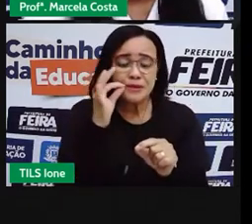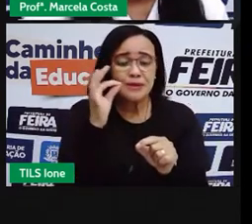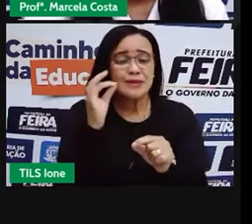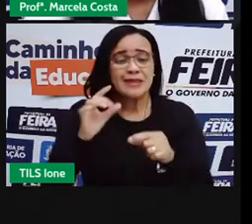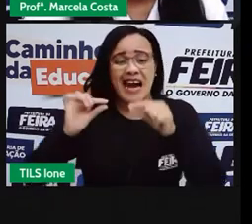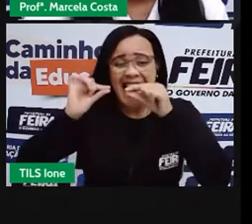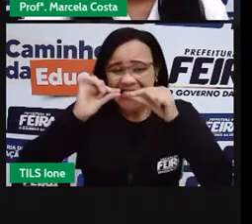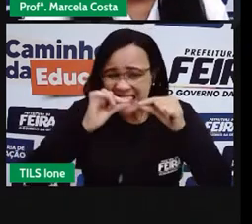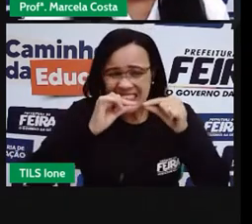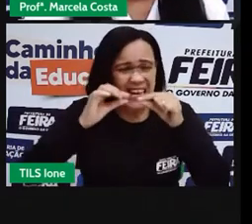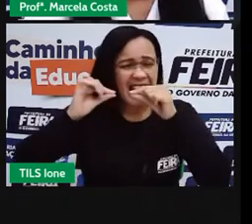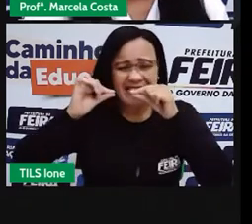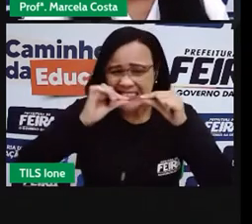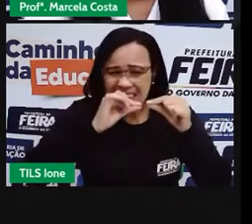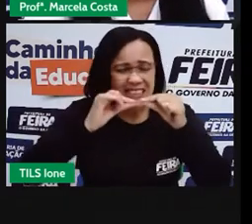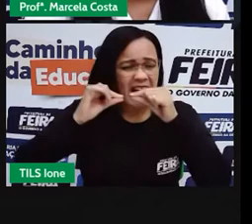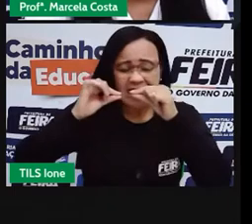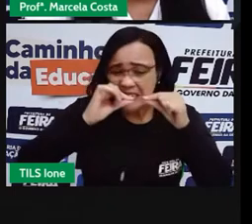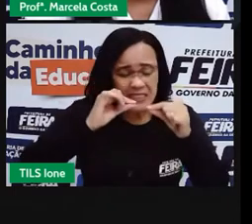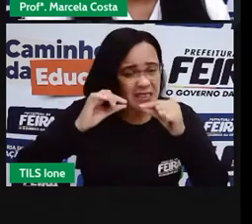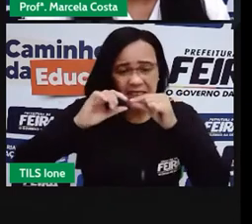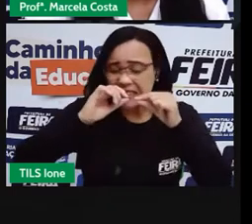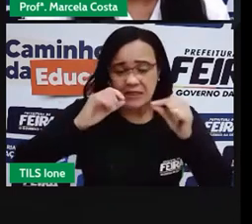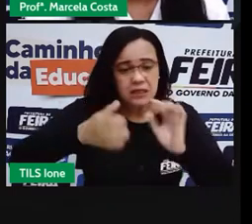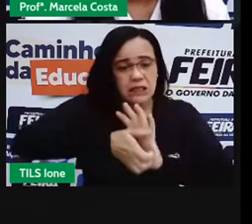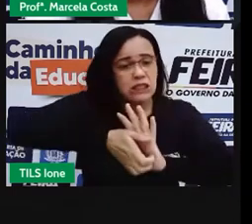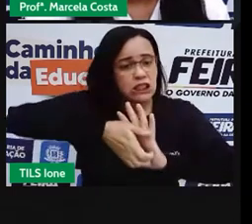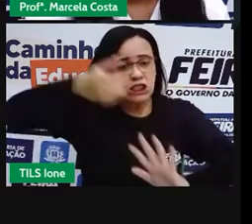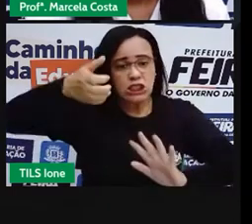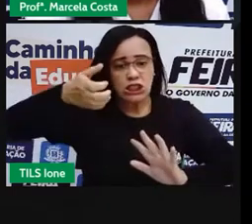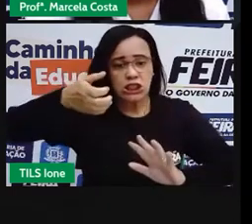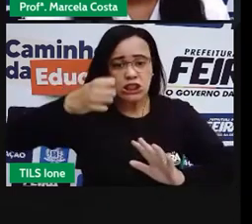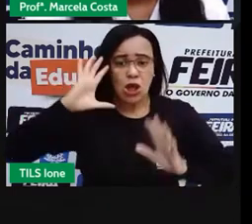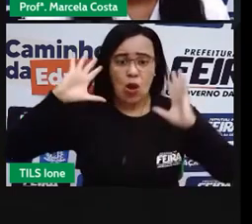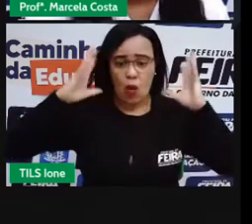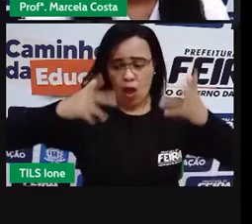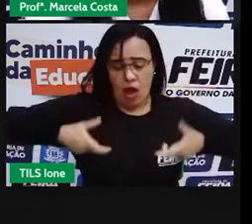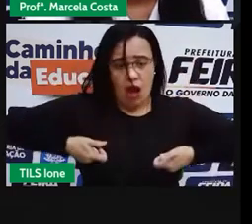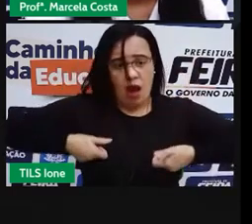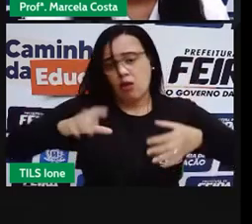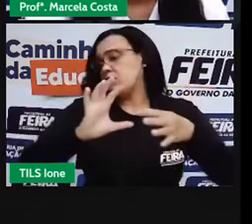aqueados, voeu as cordas e soltou o leão.